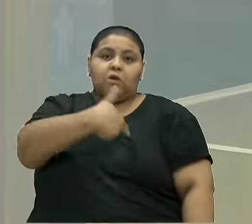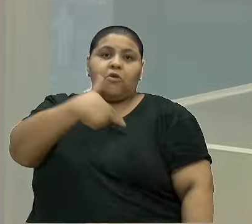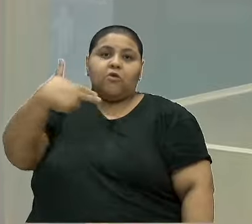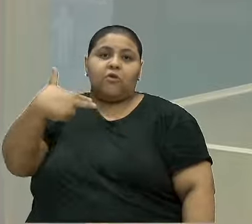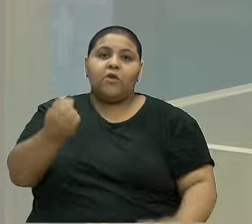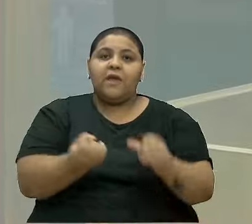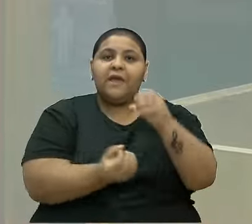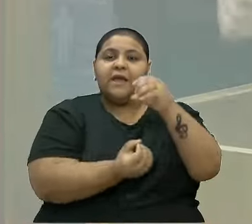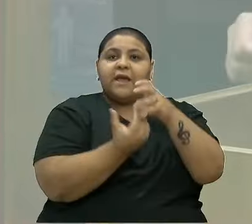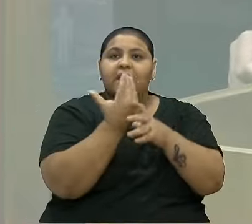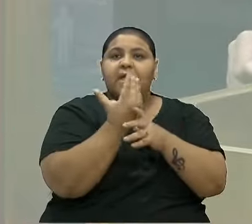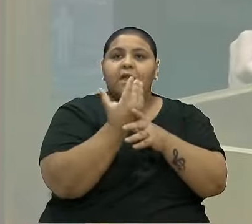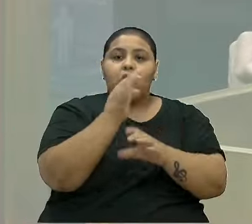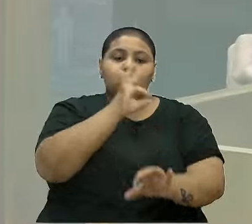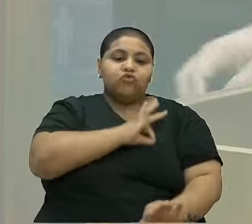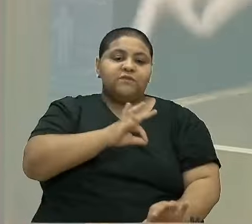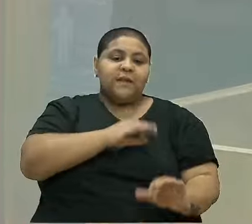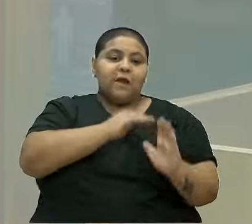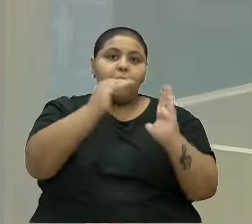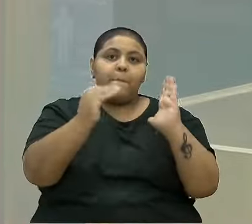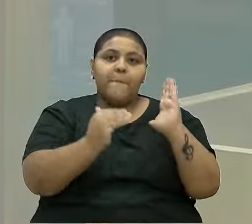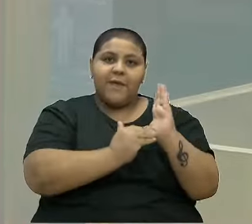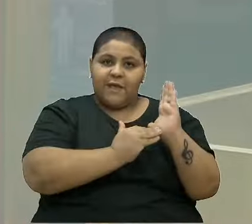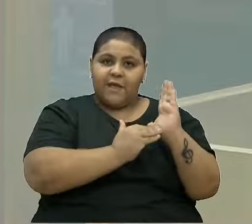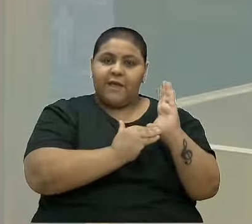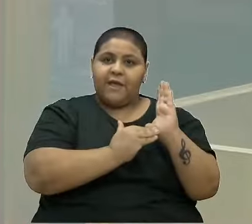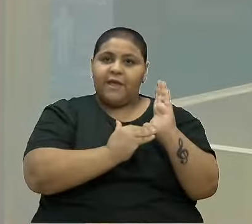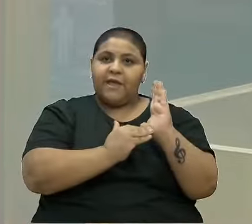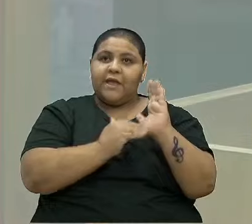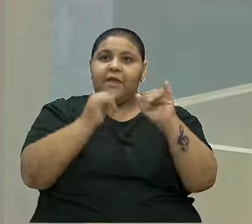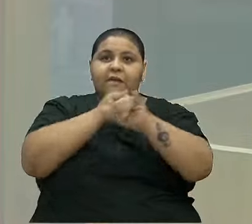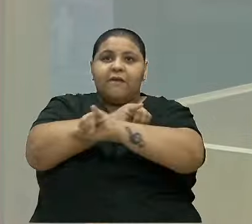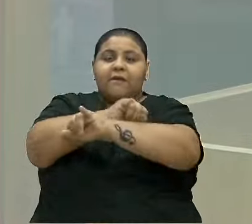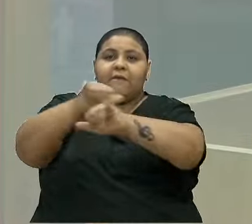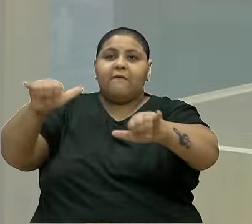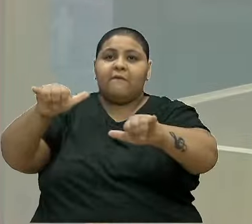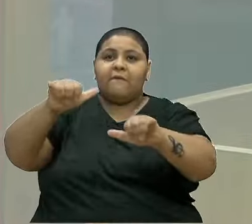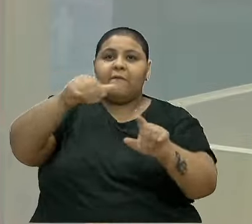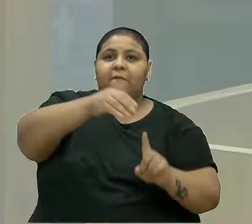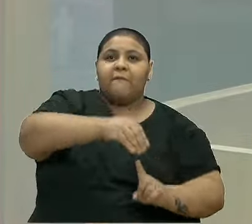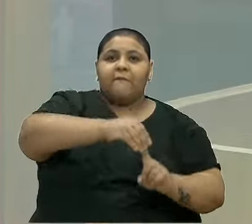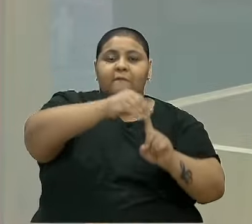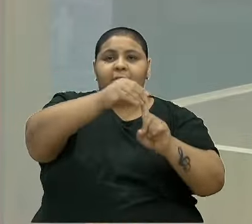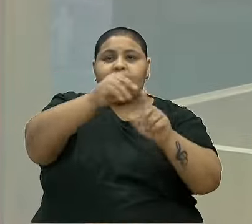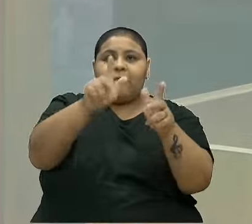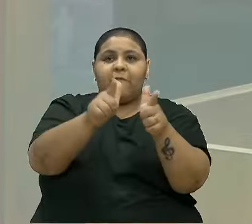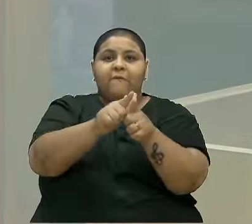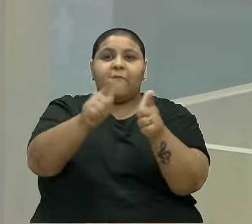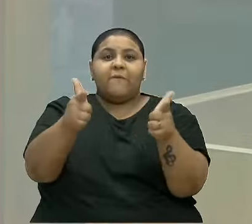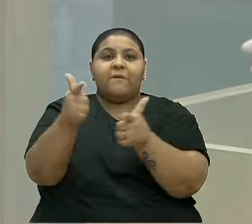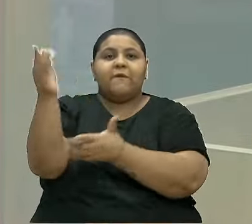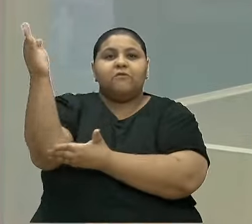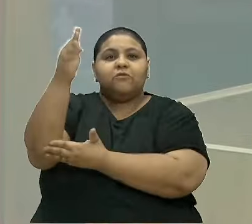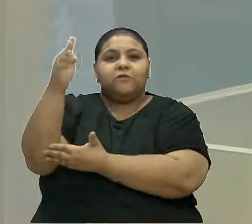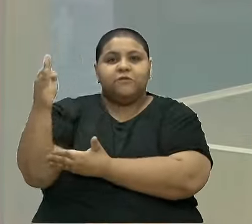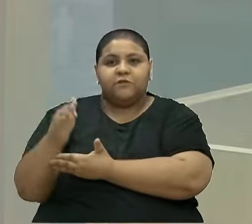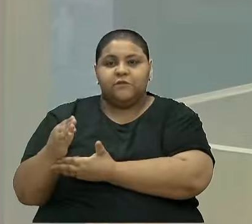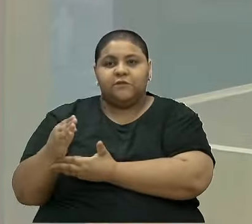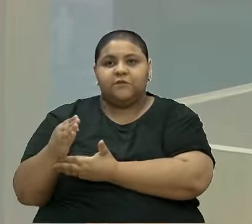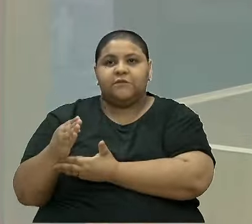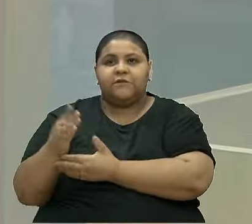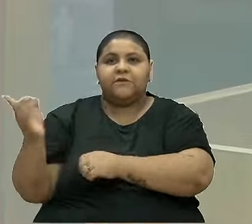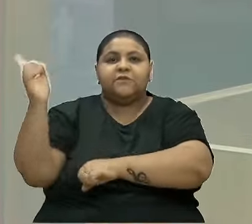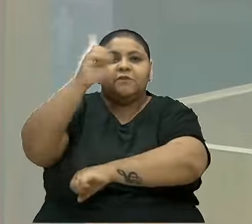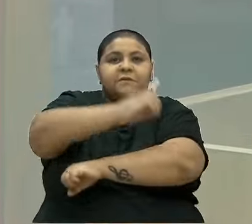institui o salário mínimo. Notícia do principal jornal brasileiro. No dia